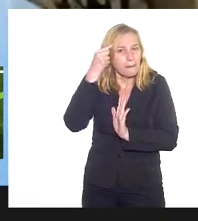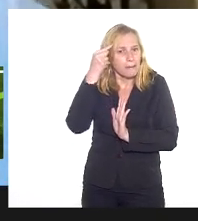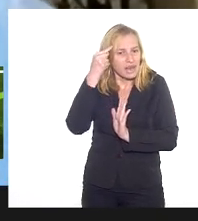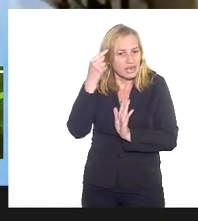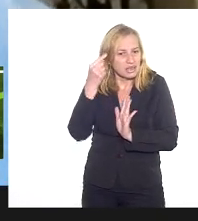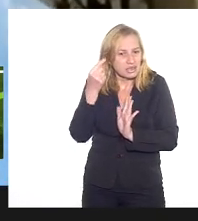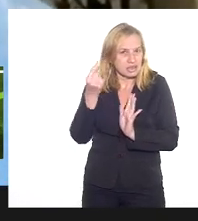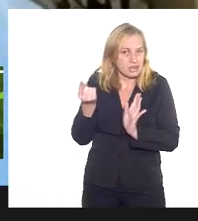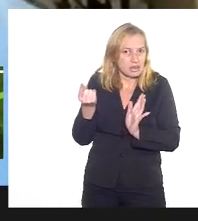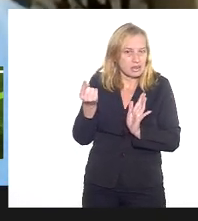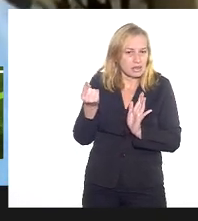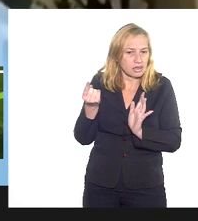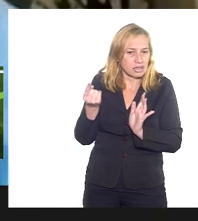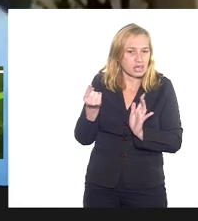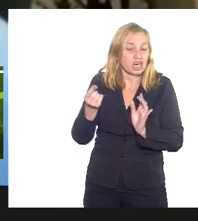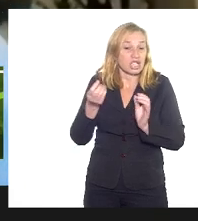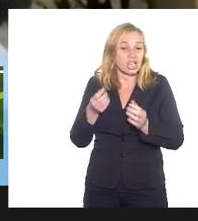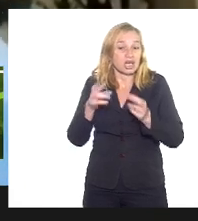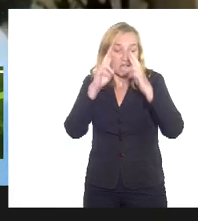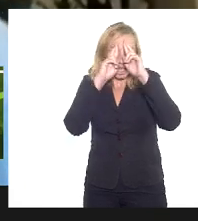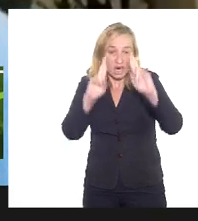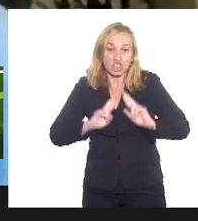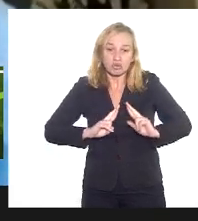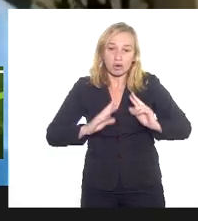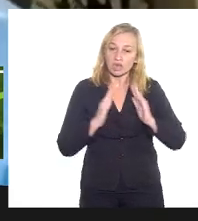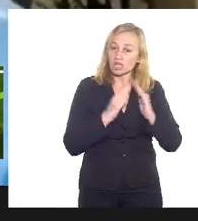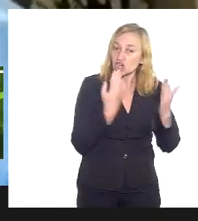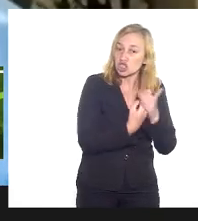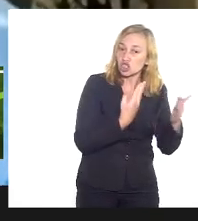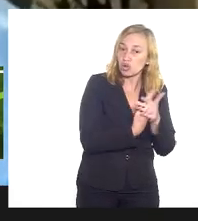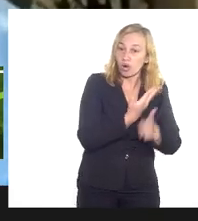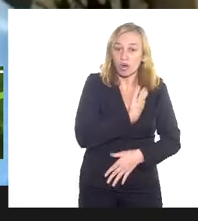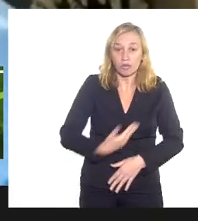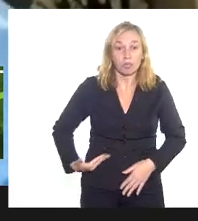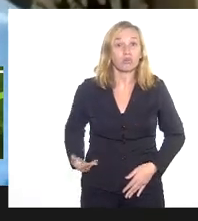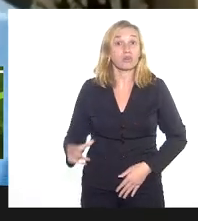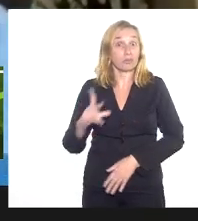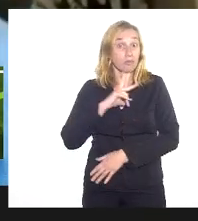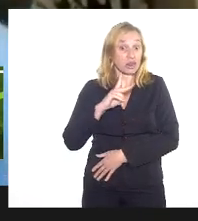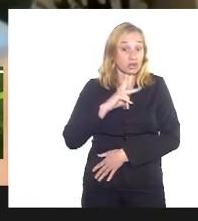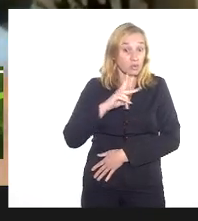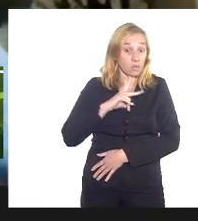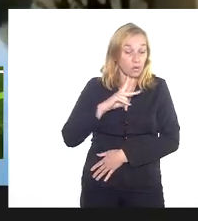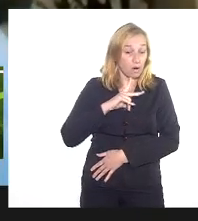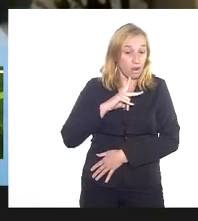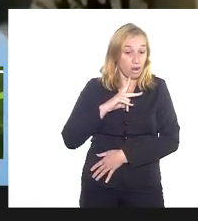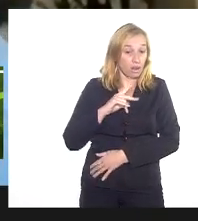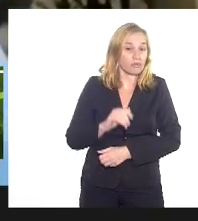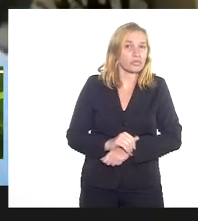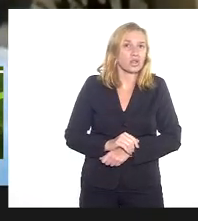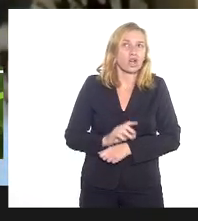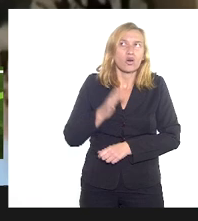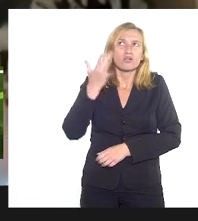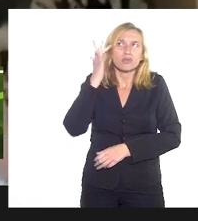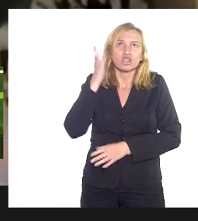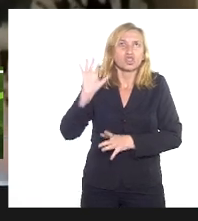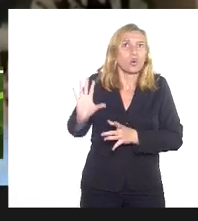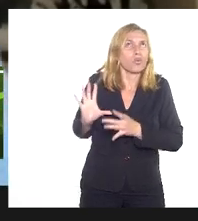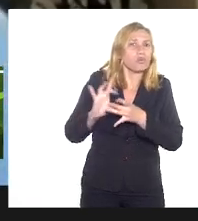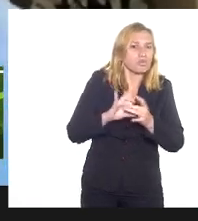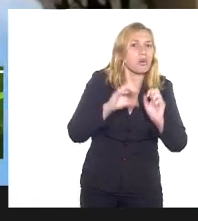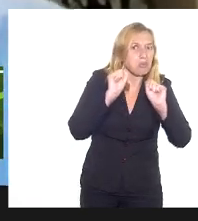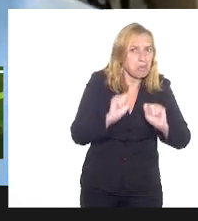fé nas escolas públicas e privadas, eu imaginei isso como complemento do que pode